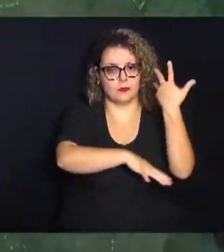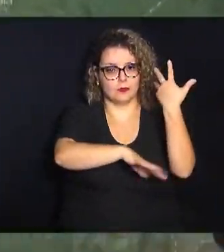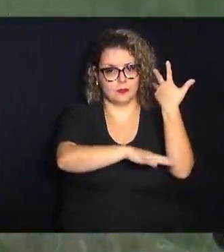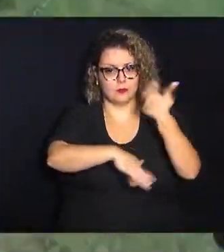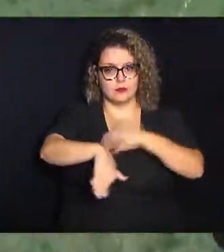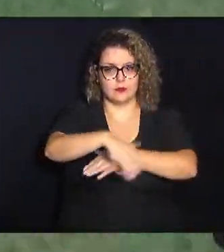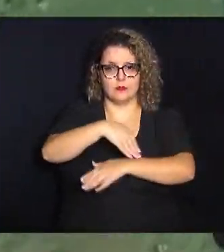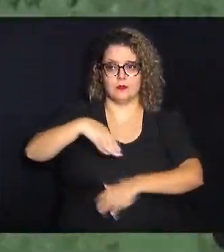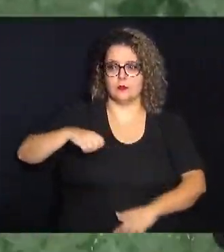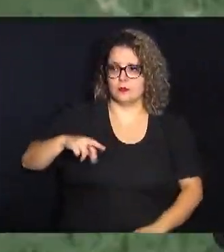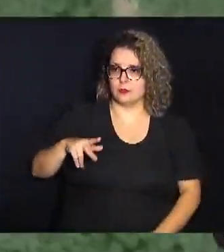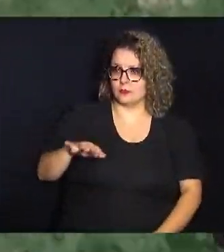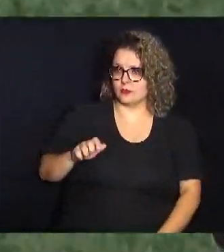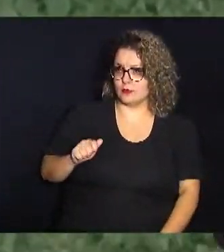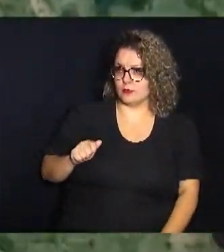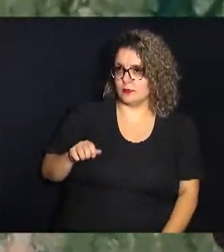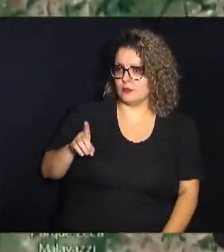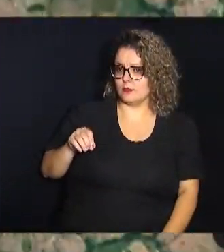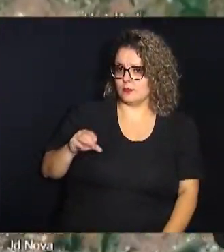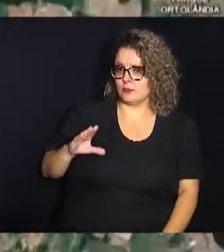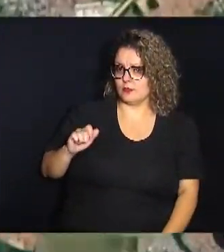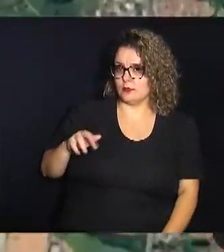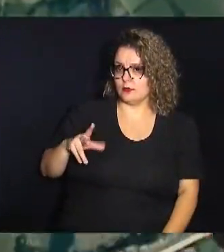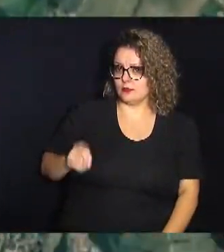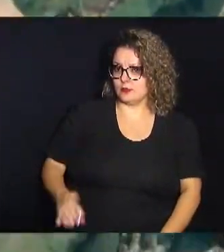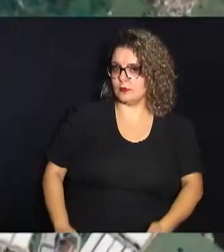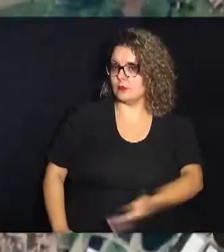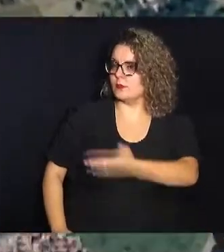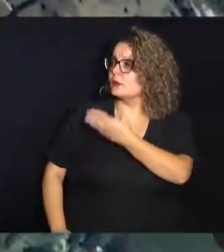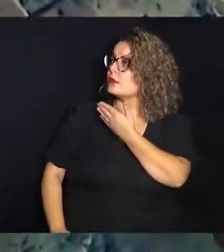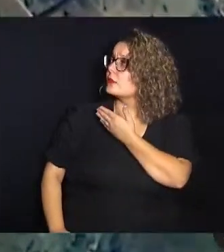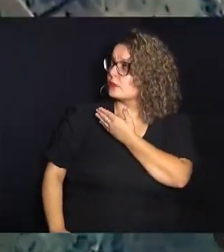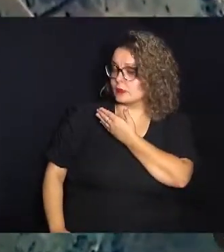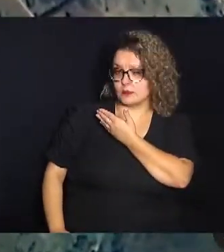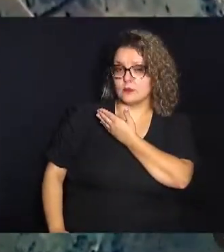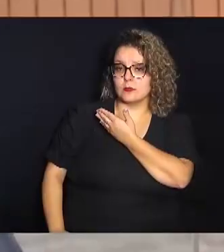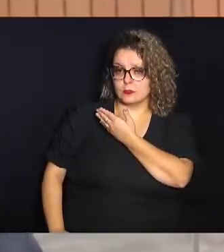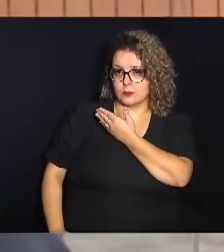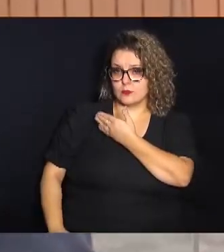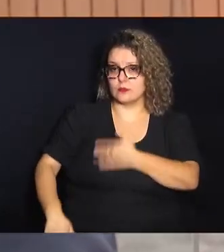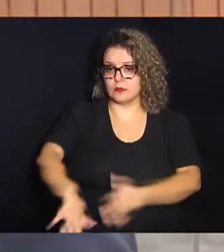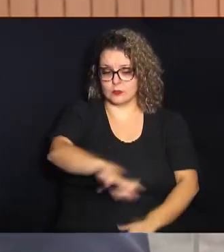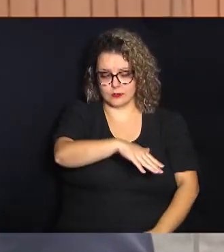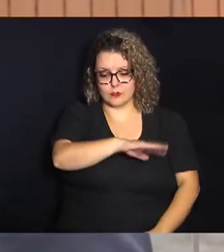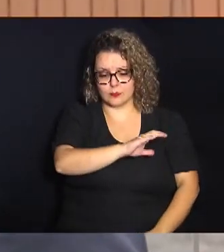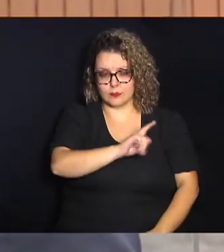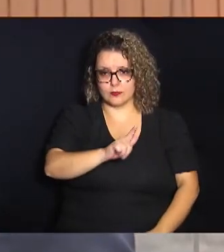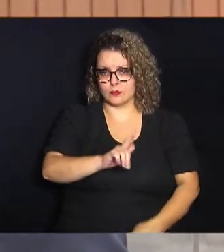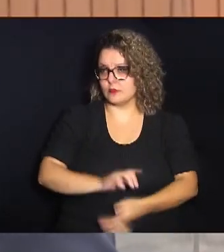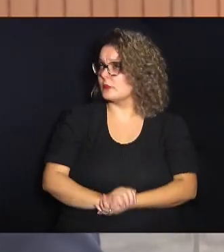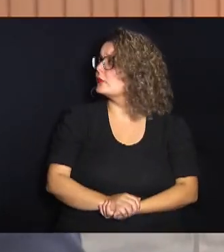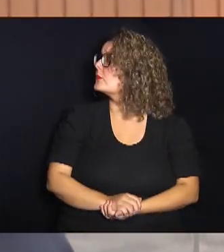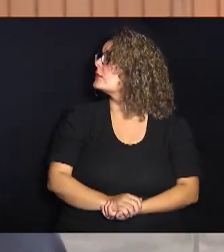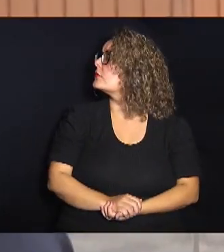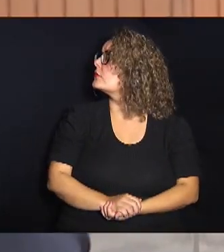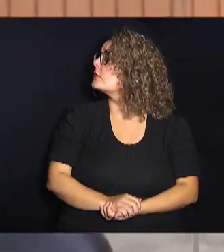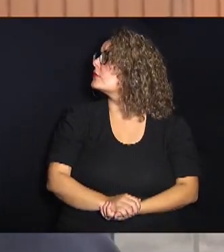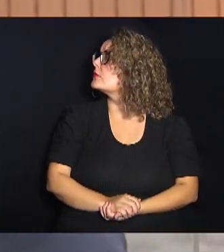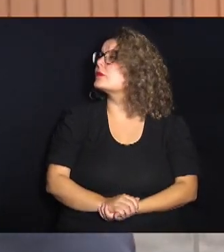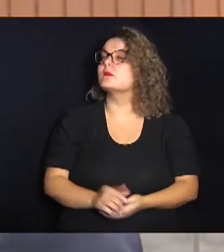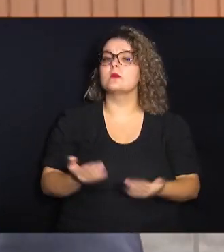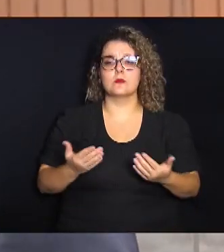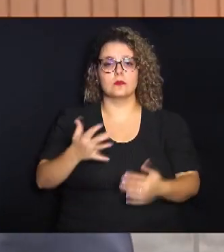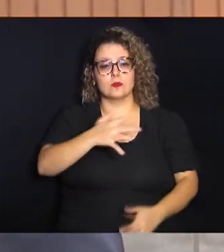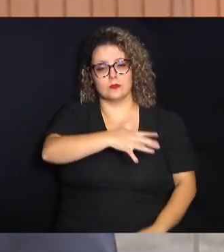Maria do Carmo Cirilo de Castro no Parque Floresta região do Campo Grande Hoje a situação é uma área